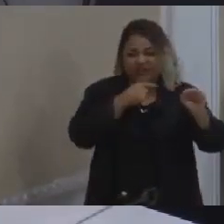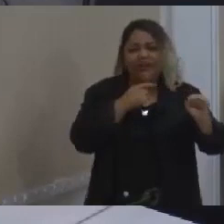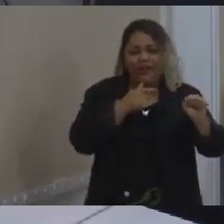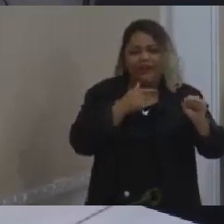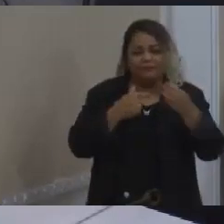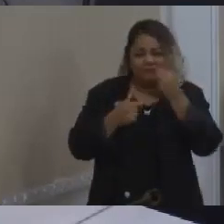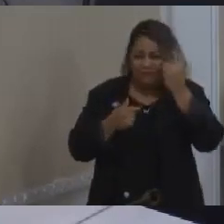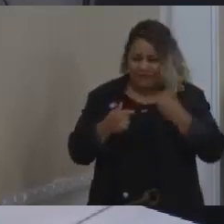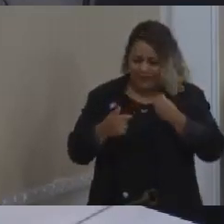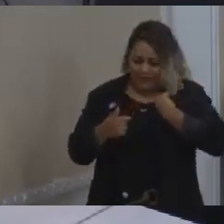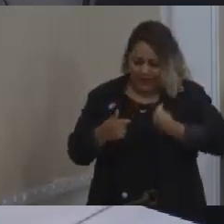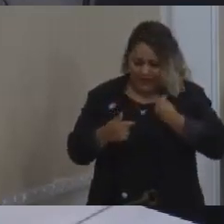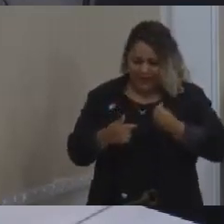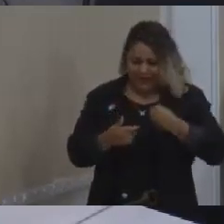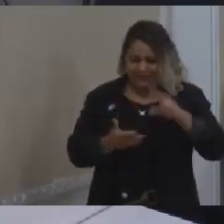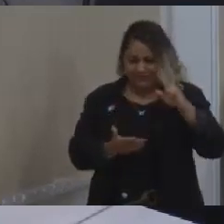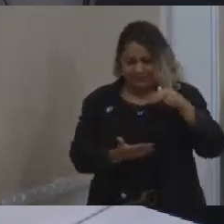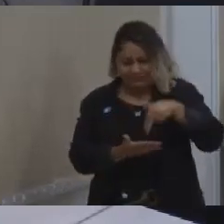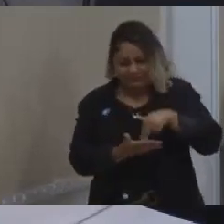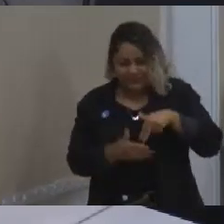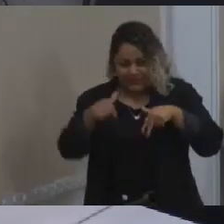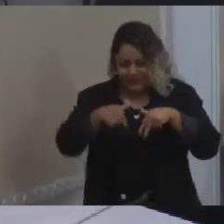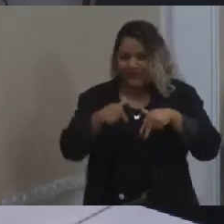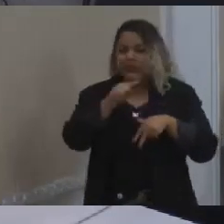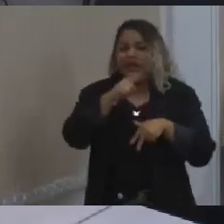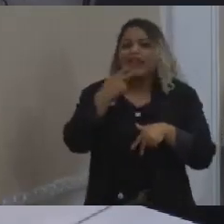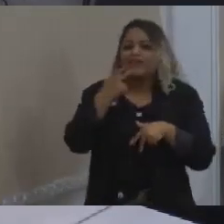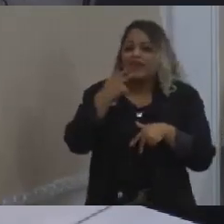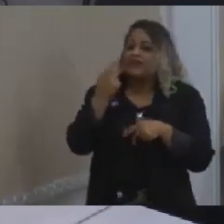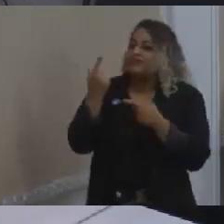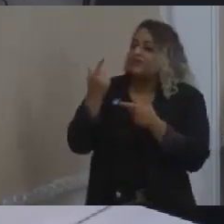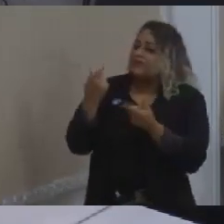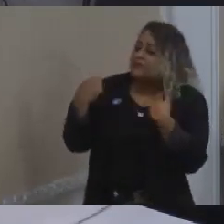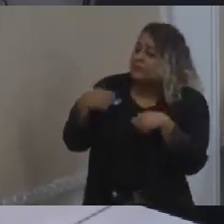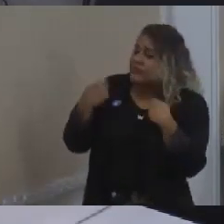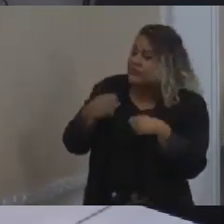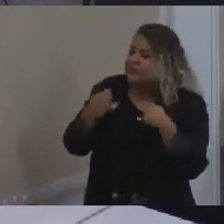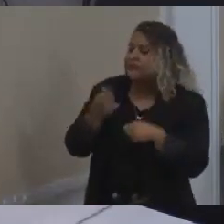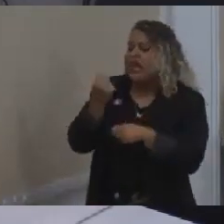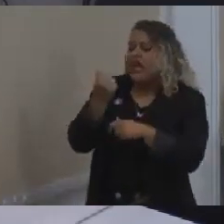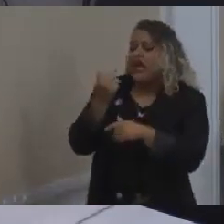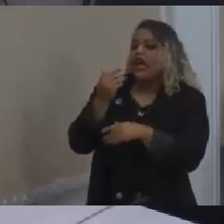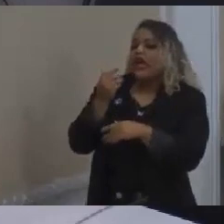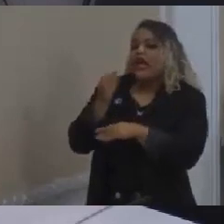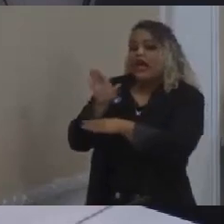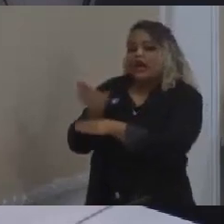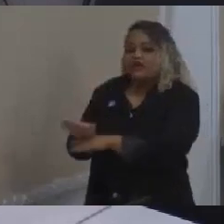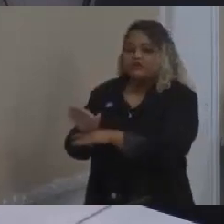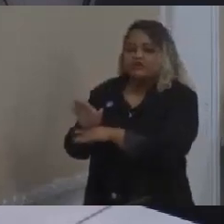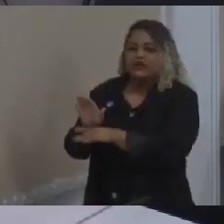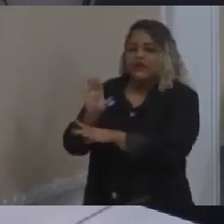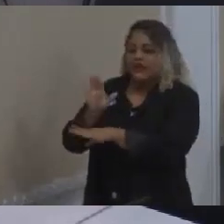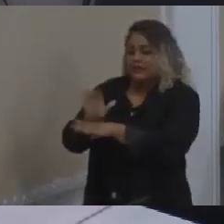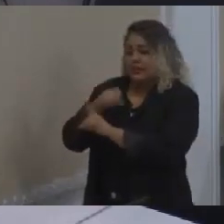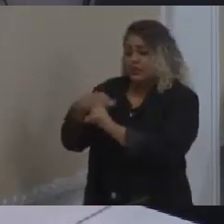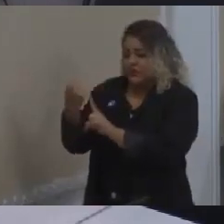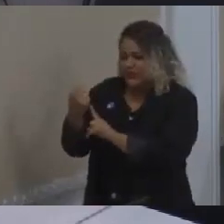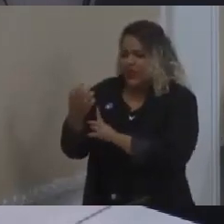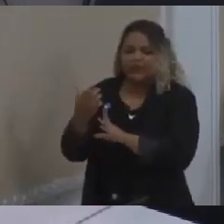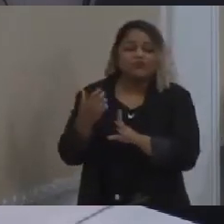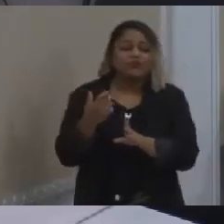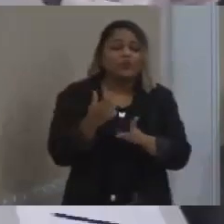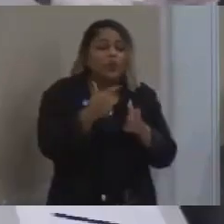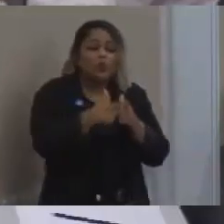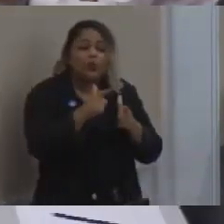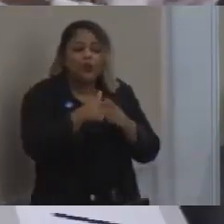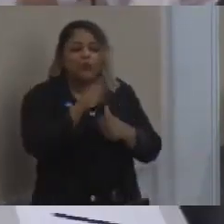sobre a questão do dimensionamento de recursos para assistência social. Senhora Jandira, o nosso problema não é o percentual. O nosso problema é que